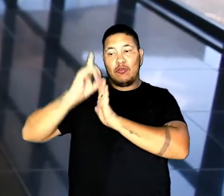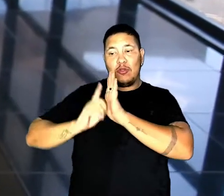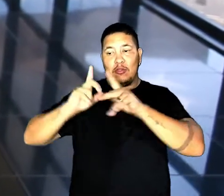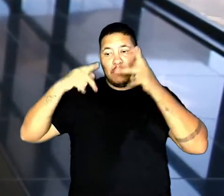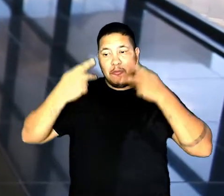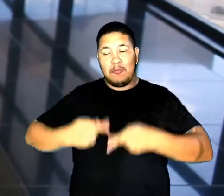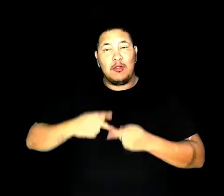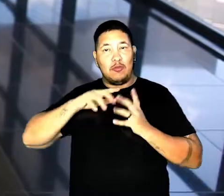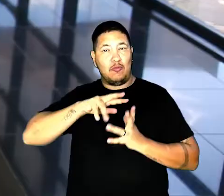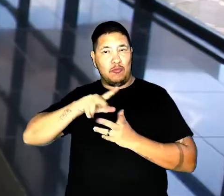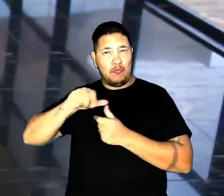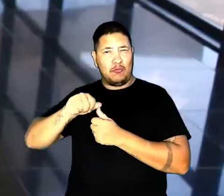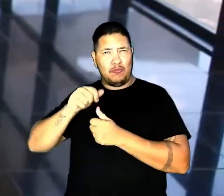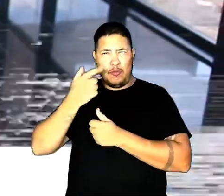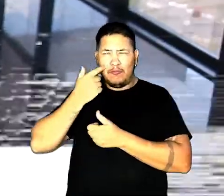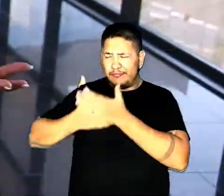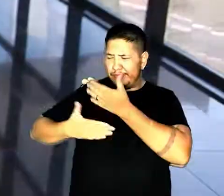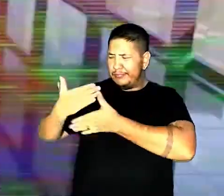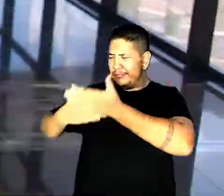vamos voltar no tema.